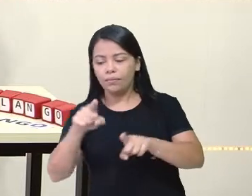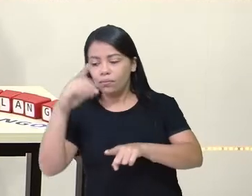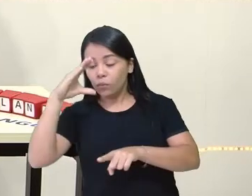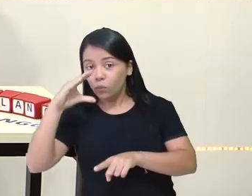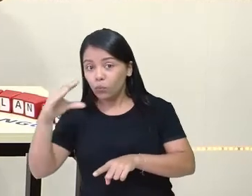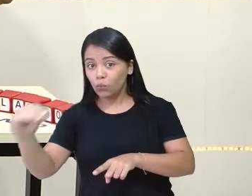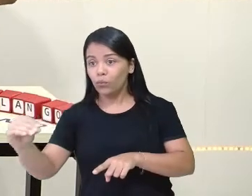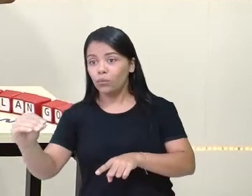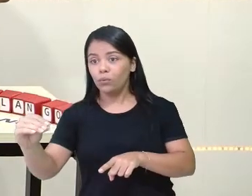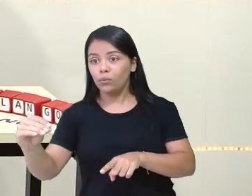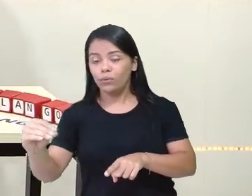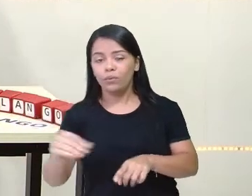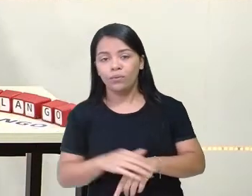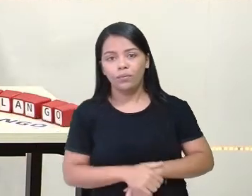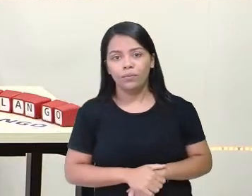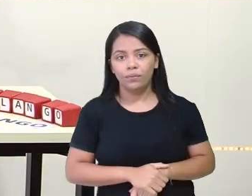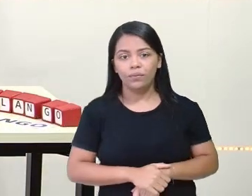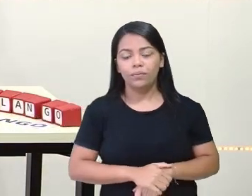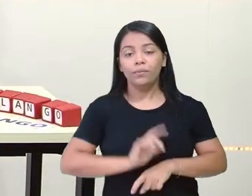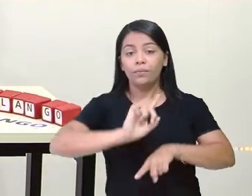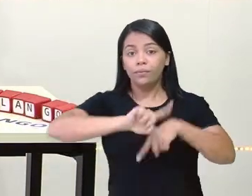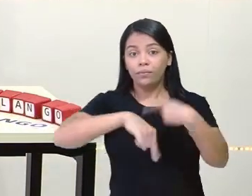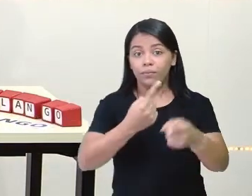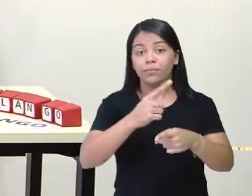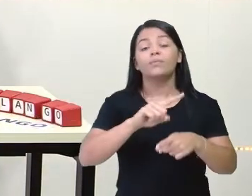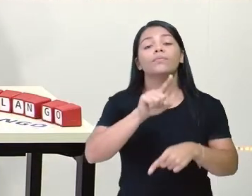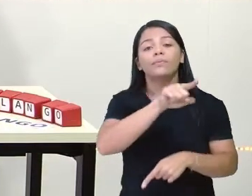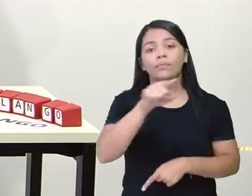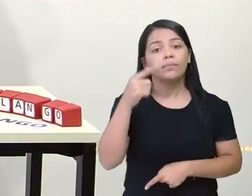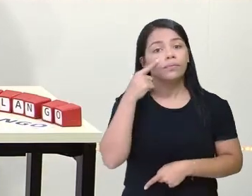aulas. aceitando? Agora, vamos para a nossa revisão.